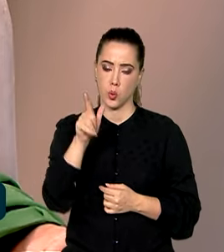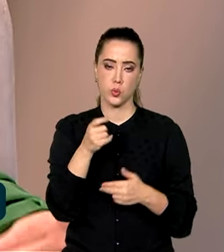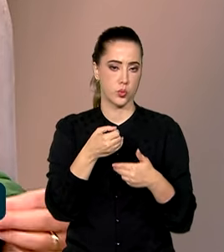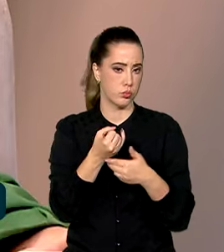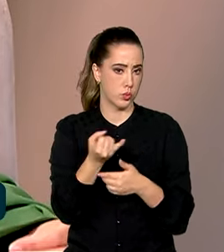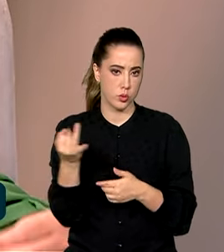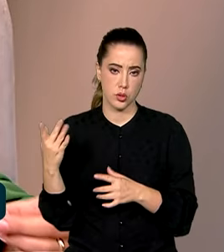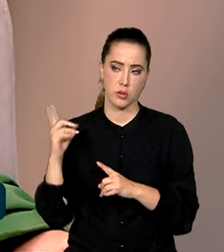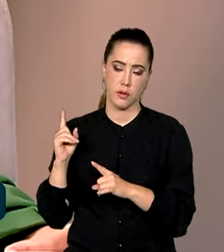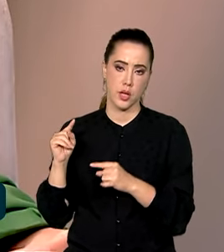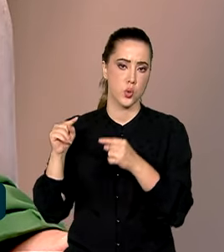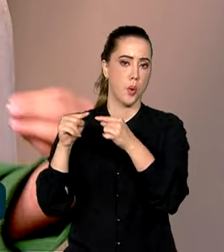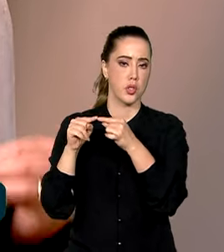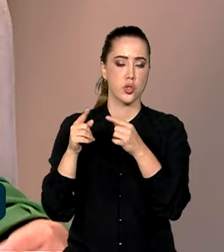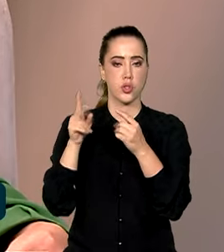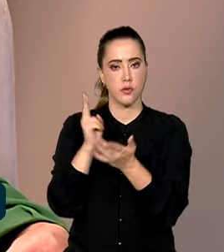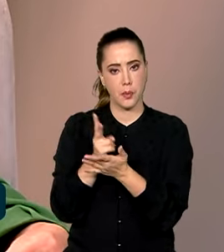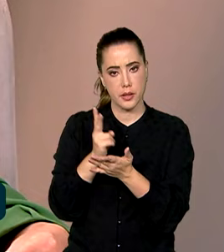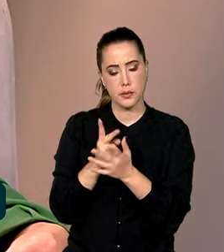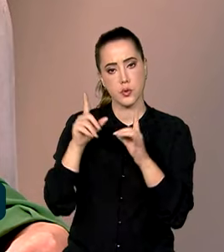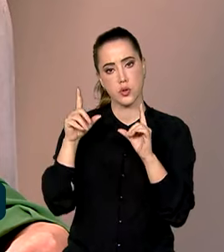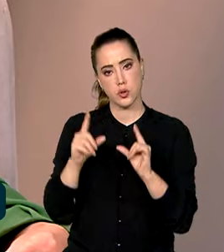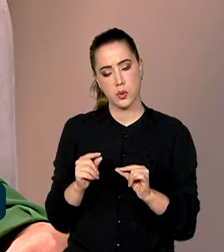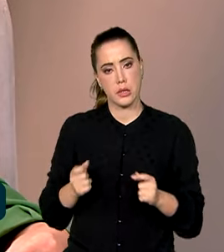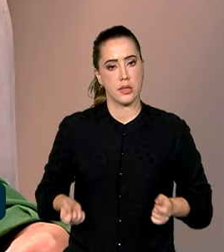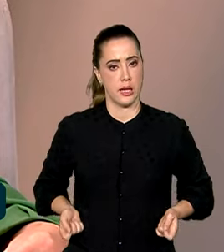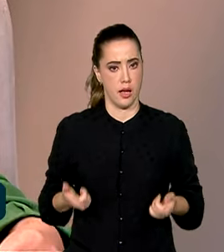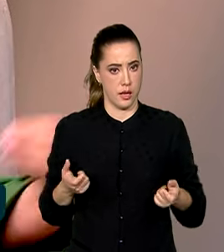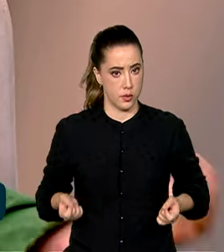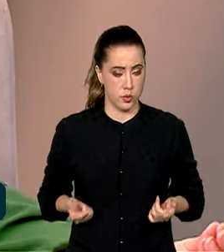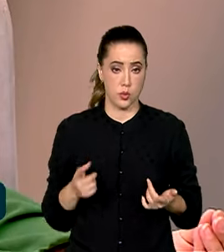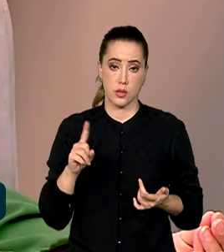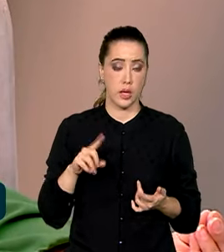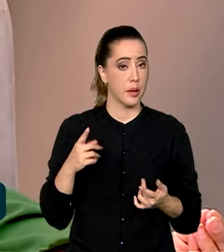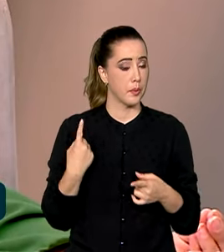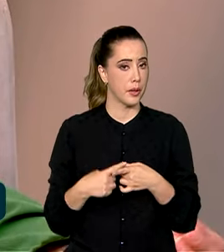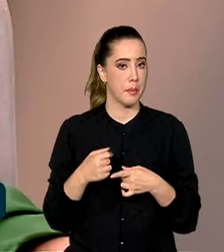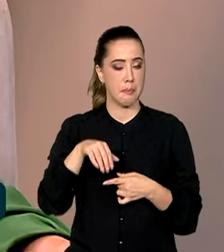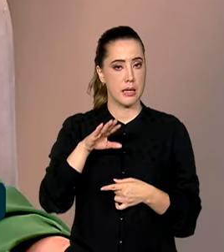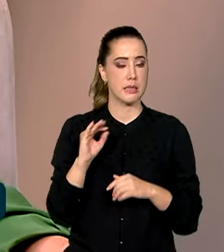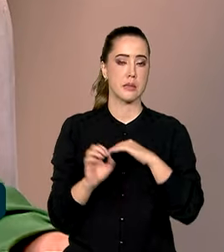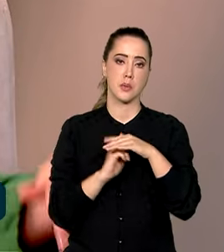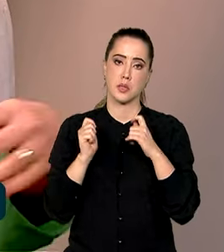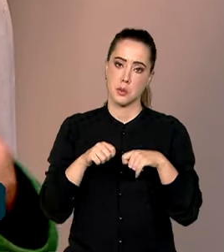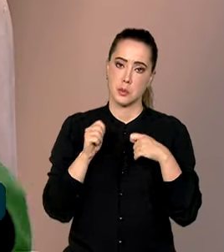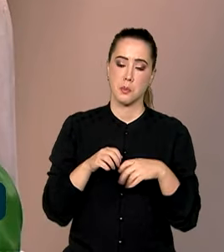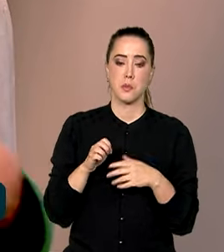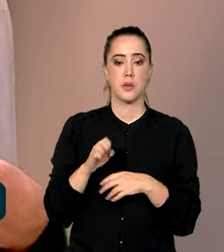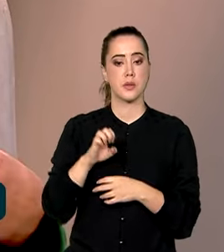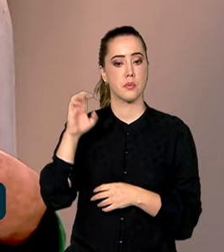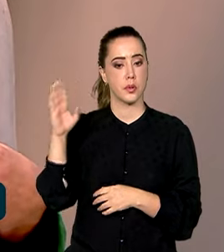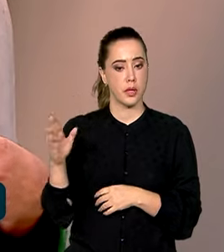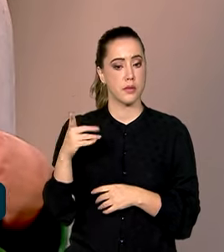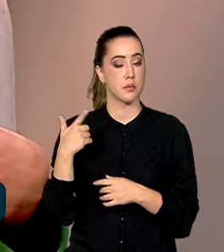que vão ao encontro do objetivo de reduzir custos desnecessários ao comércio, exatamente para que mais empresas possam exportar, para